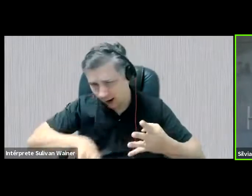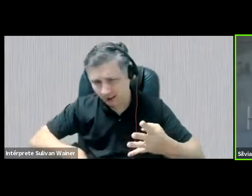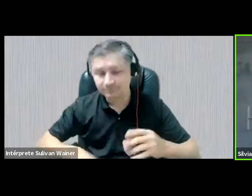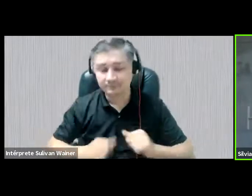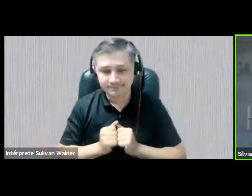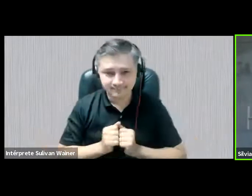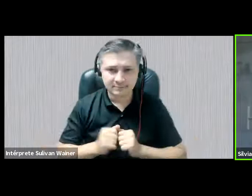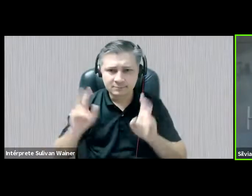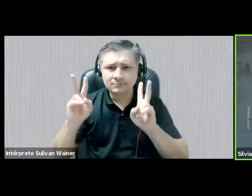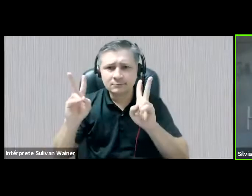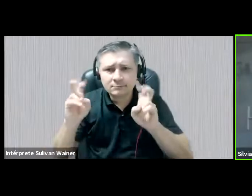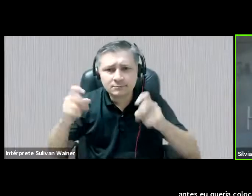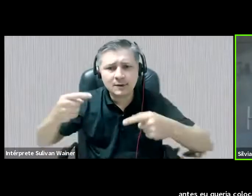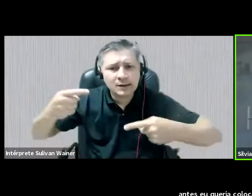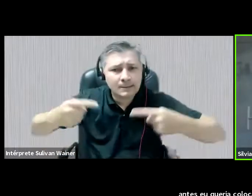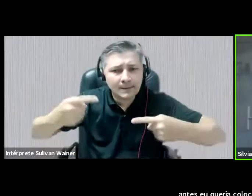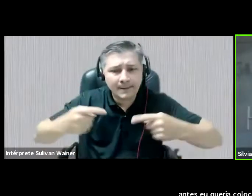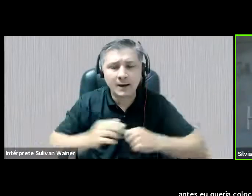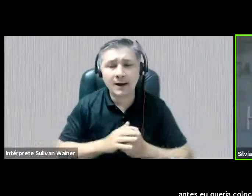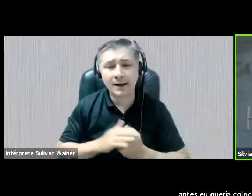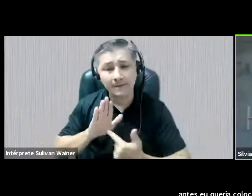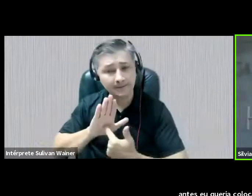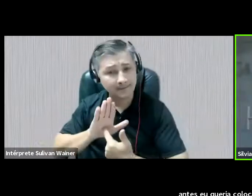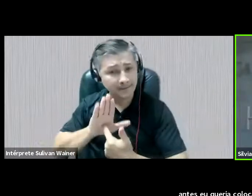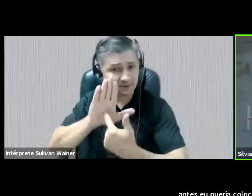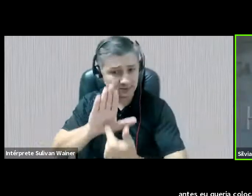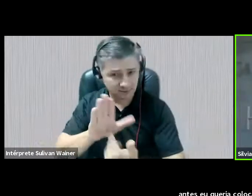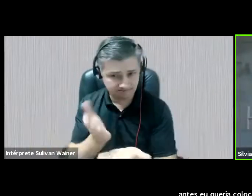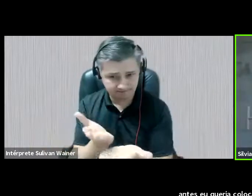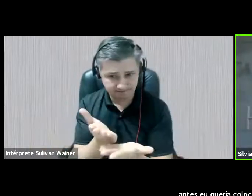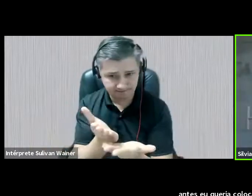a esse debate aqui que eu vou apresentar para vocês.